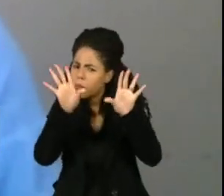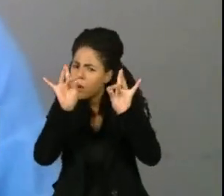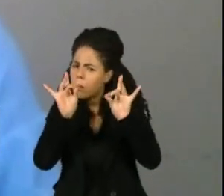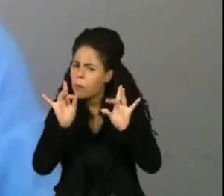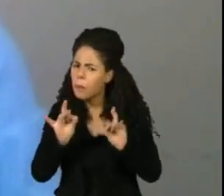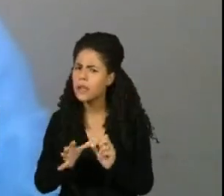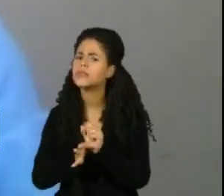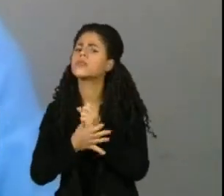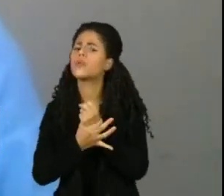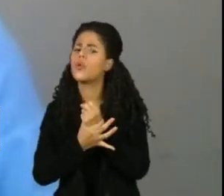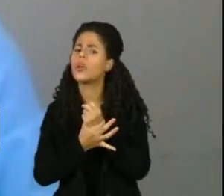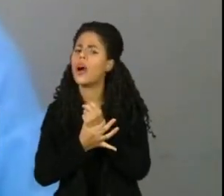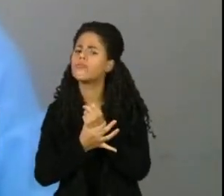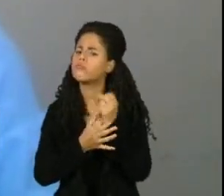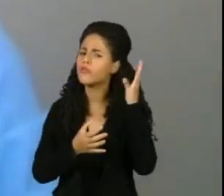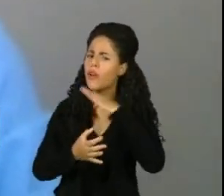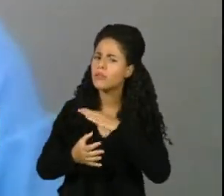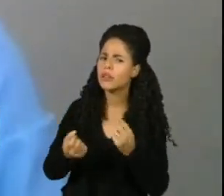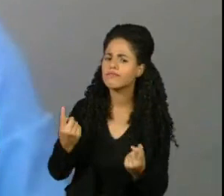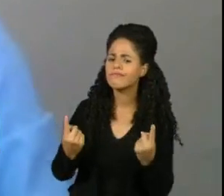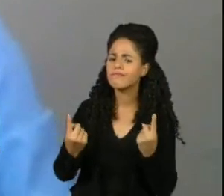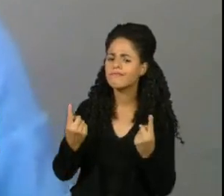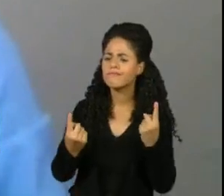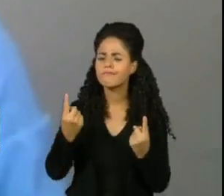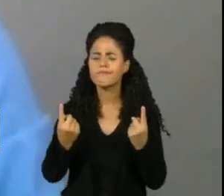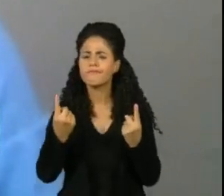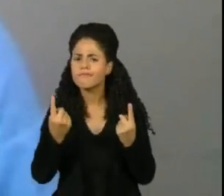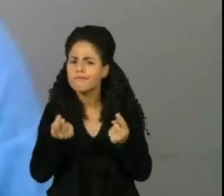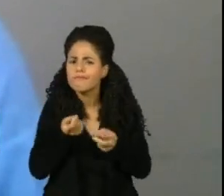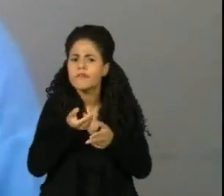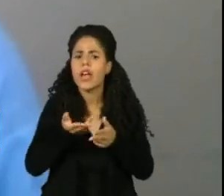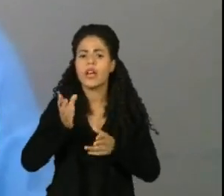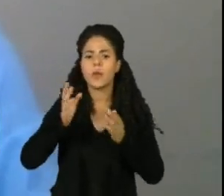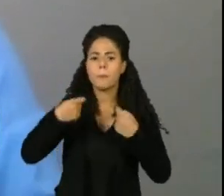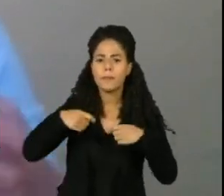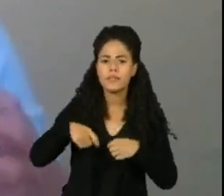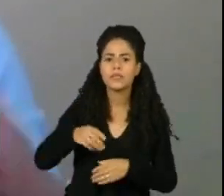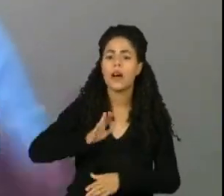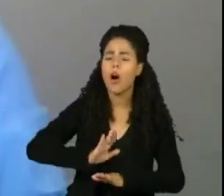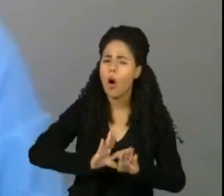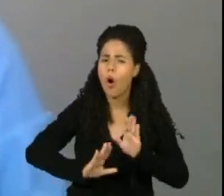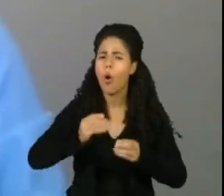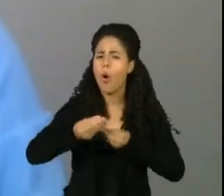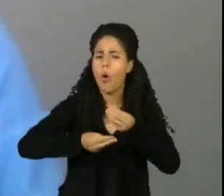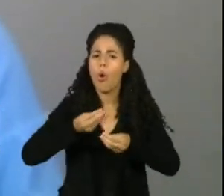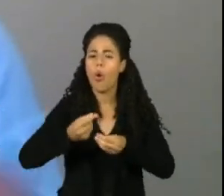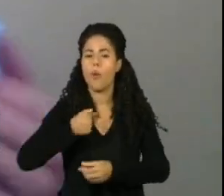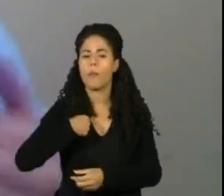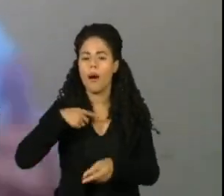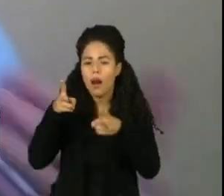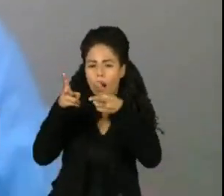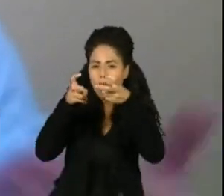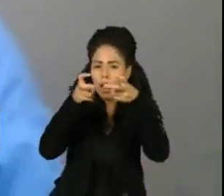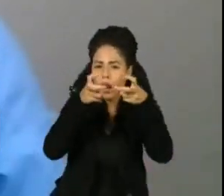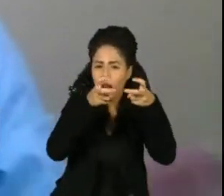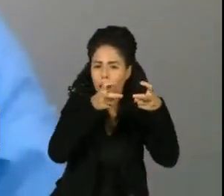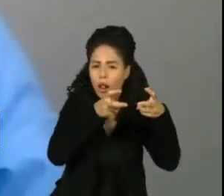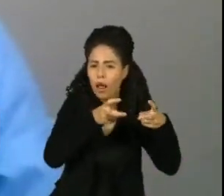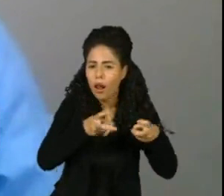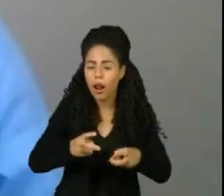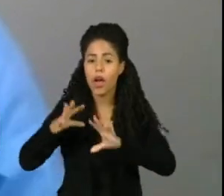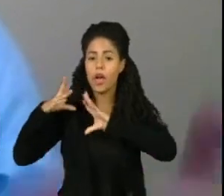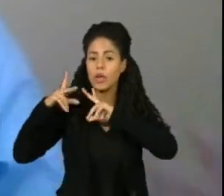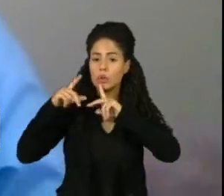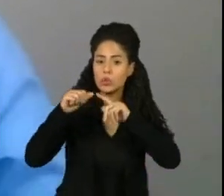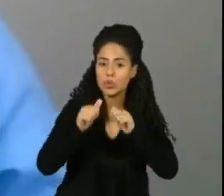segura, que ele está transacionando, que ele está fazendo aquela compra online no marketplace, por exemplo. Uma dica que eu sempre dou também é ler a política de